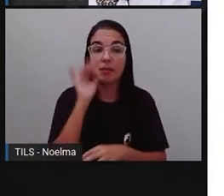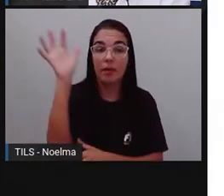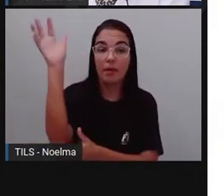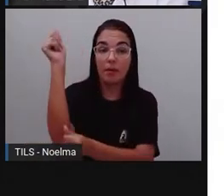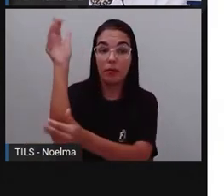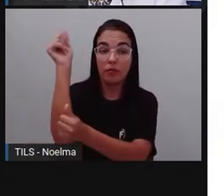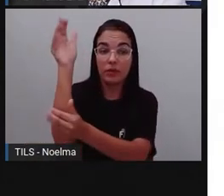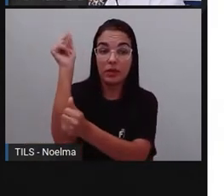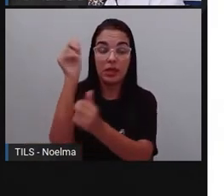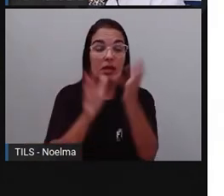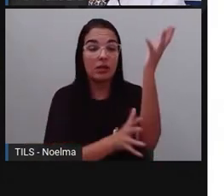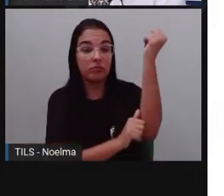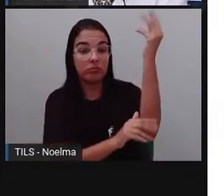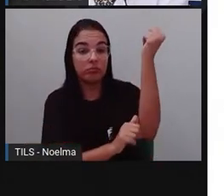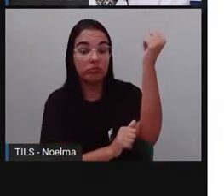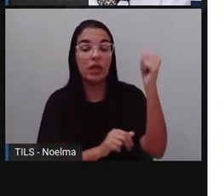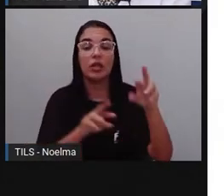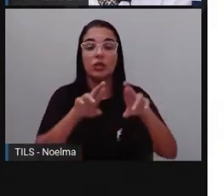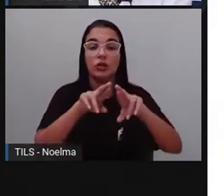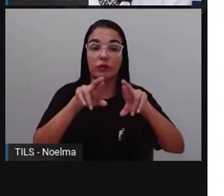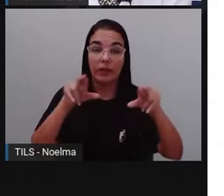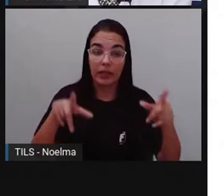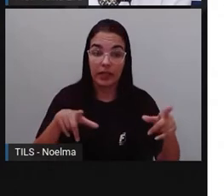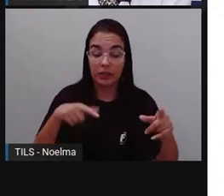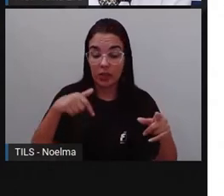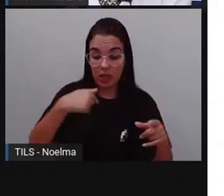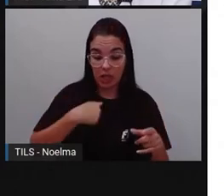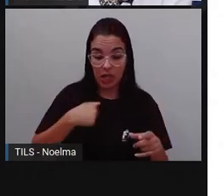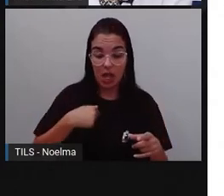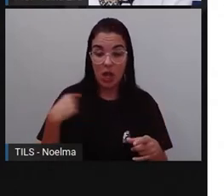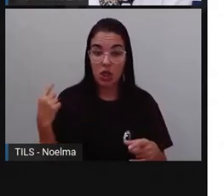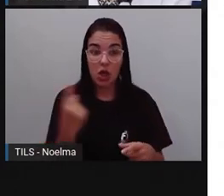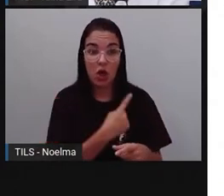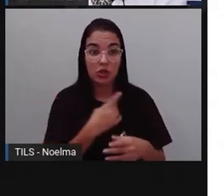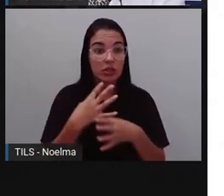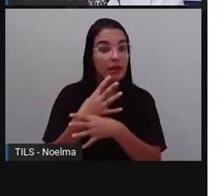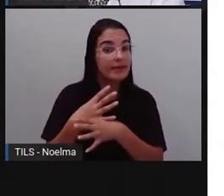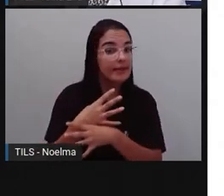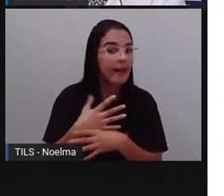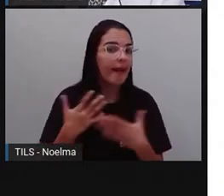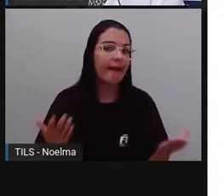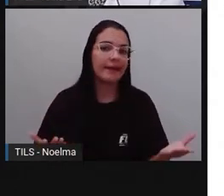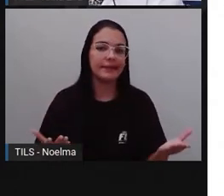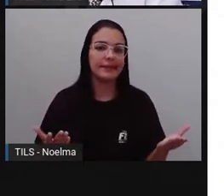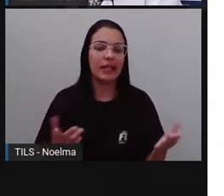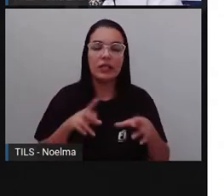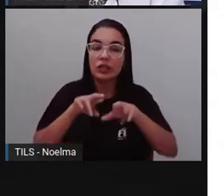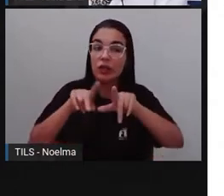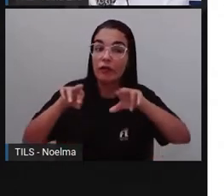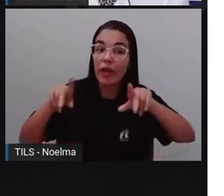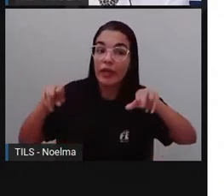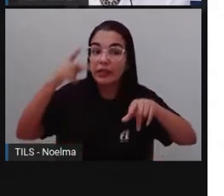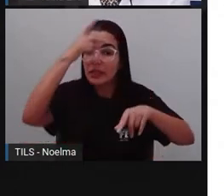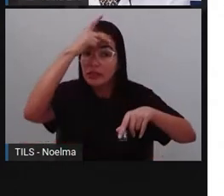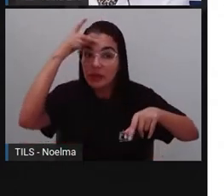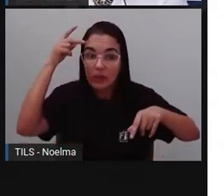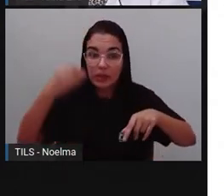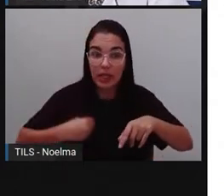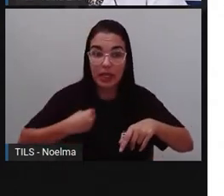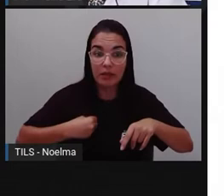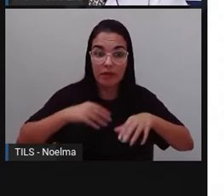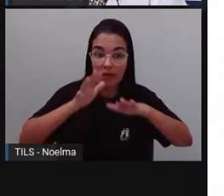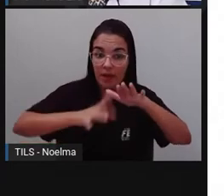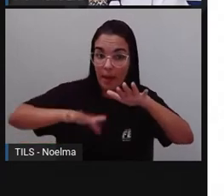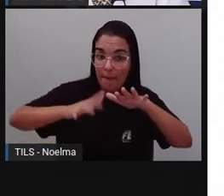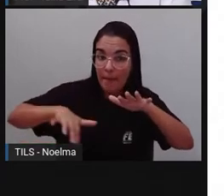modo de viver diferente que é do nosso, né, diferente do nosso, diferente dos caissaras, diferente dos